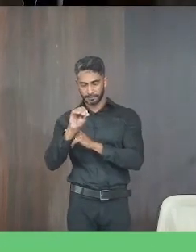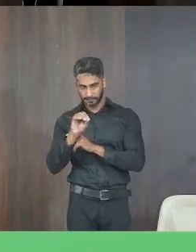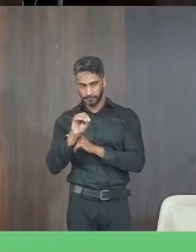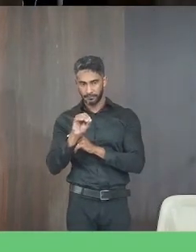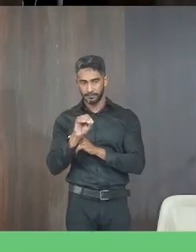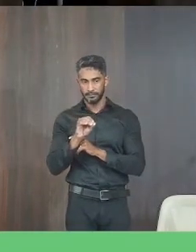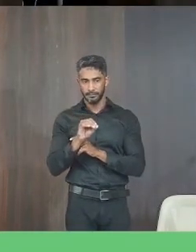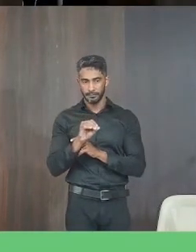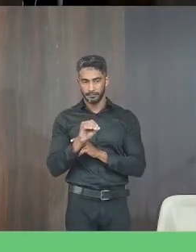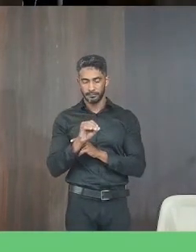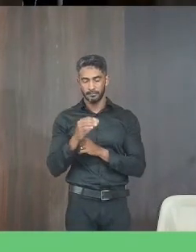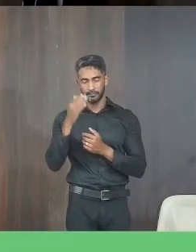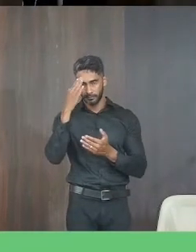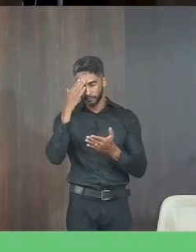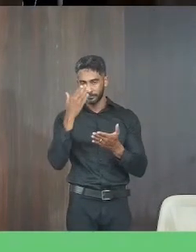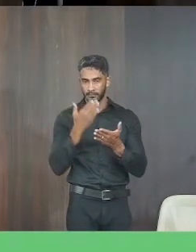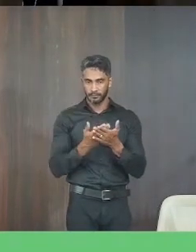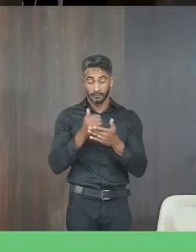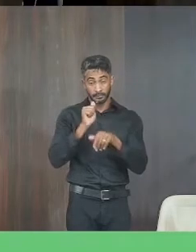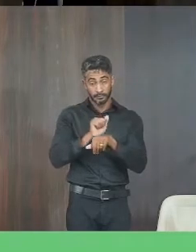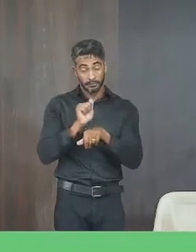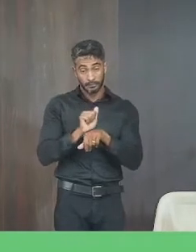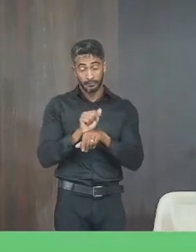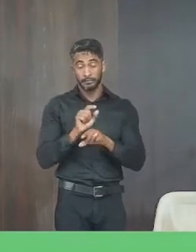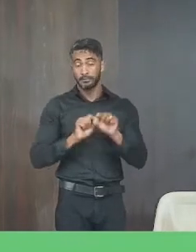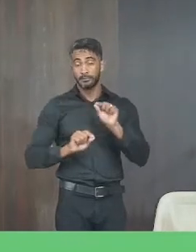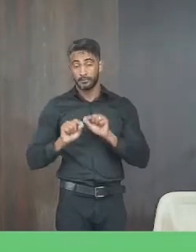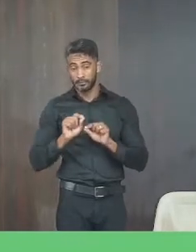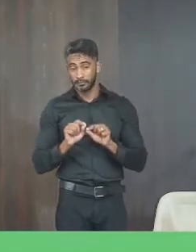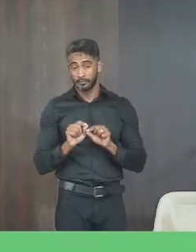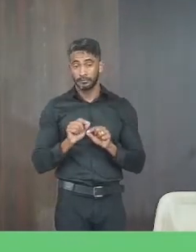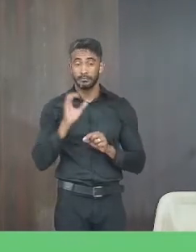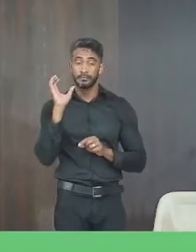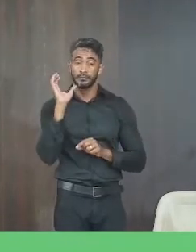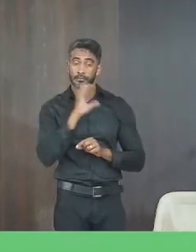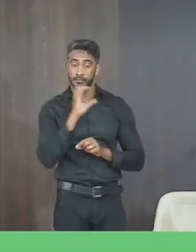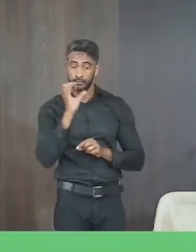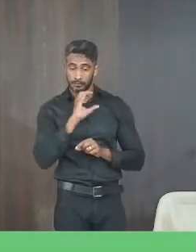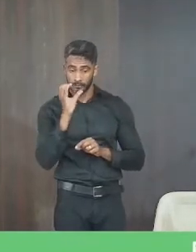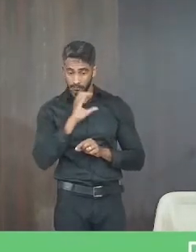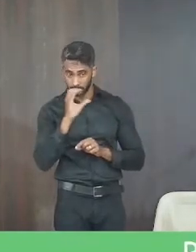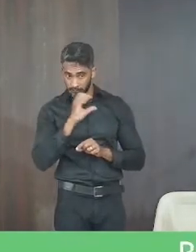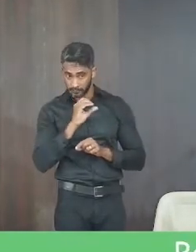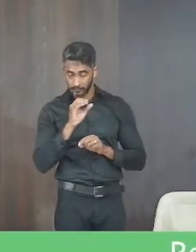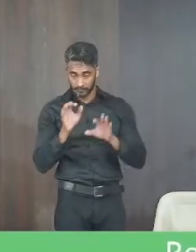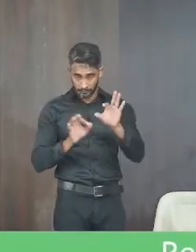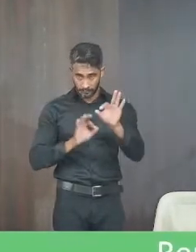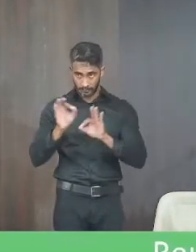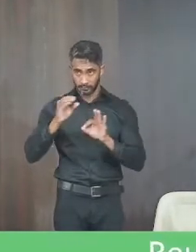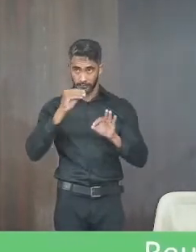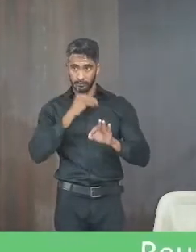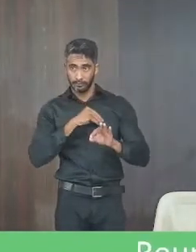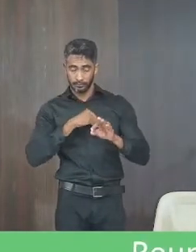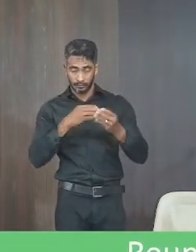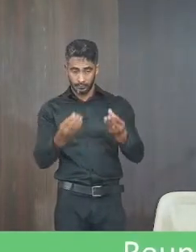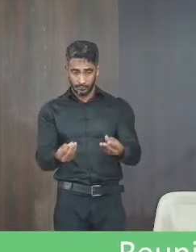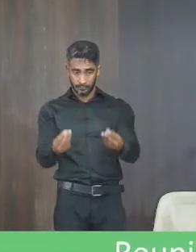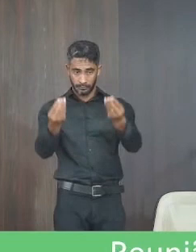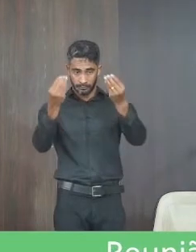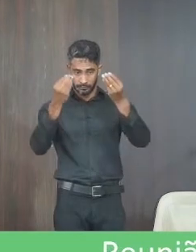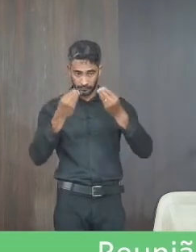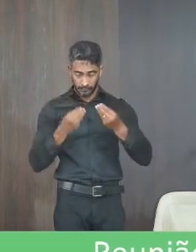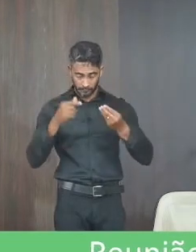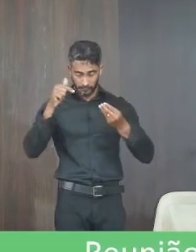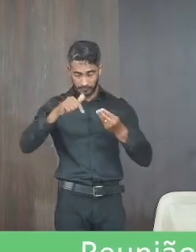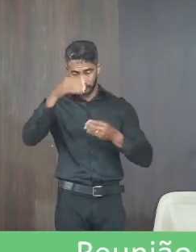notícia que eu acredito que é esperada por todos é o mais breve possível o plano de cargos estará nessa casa eu acredito